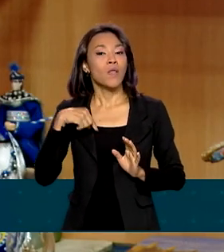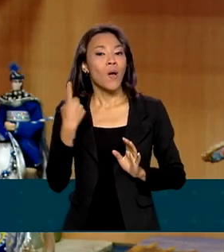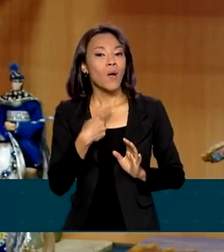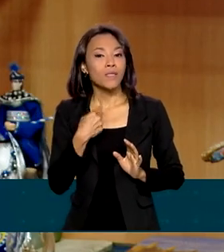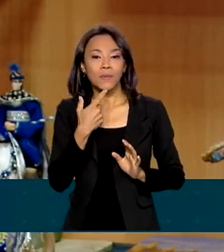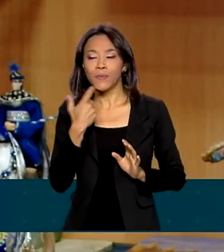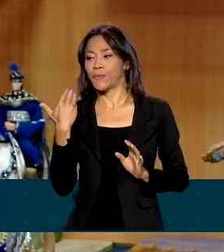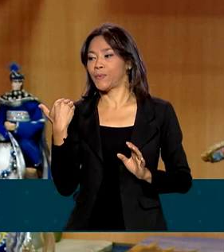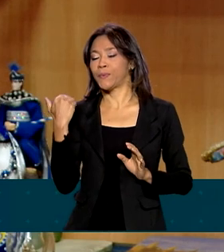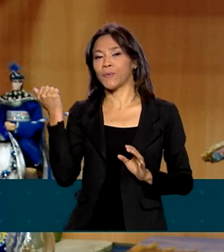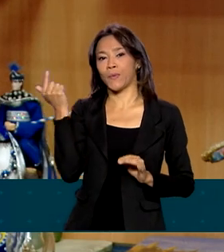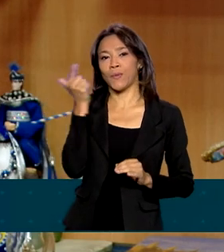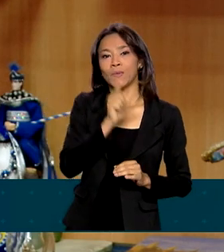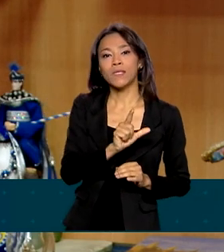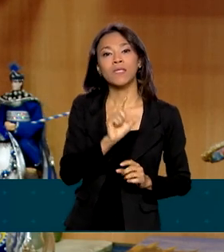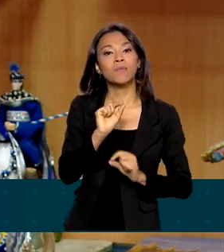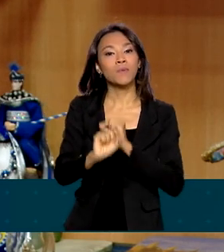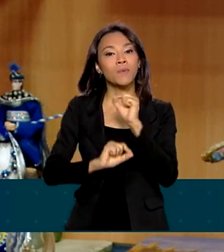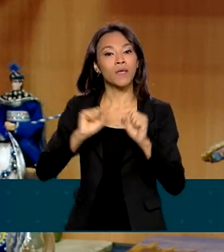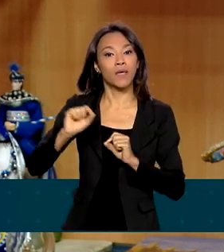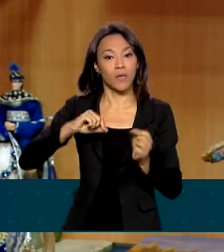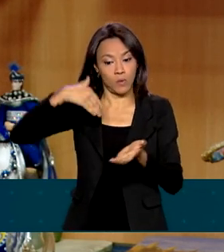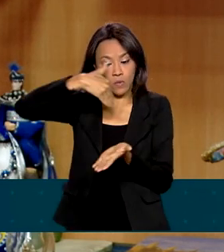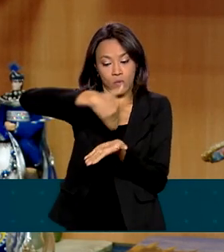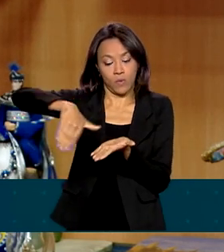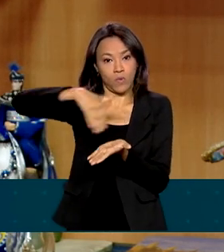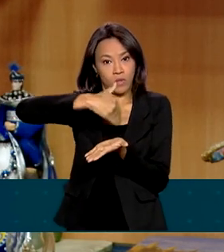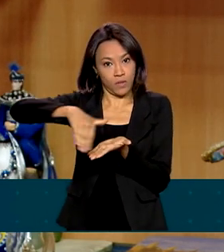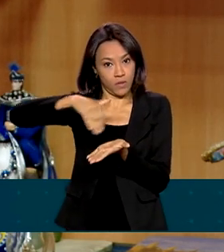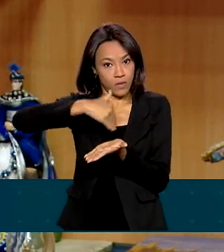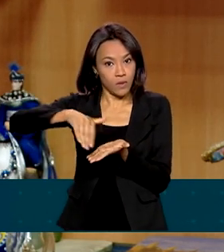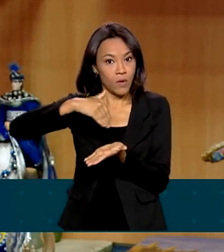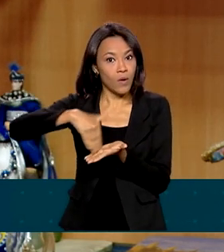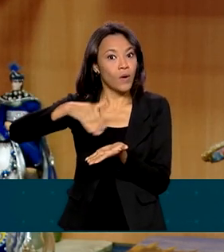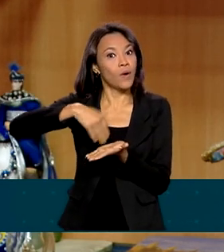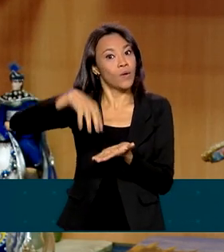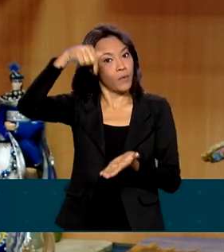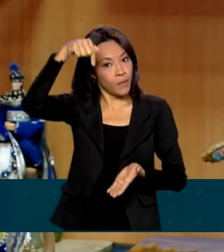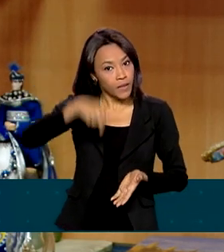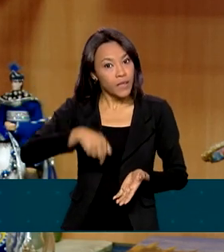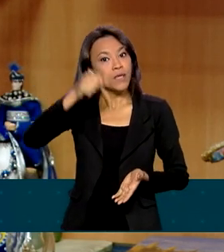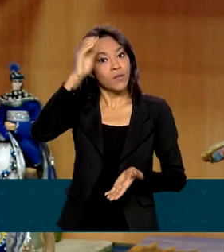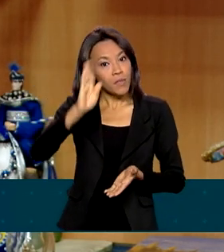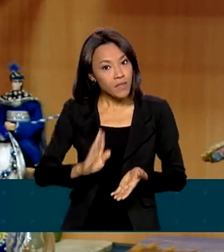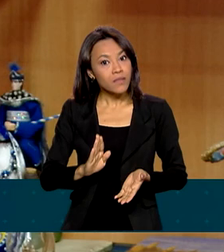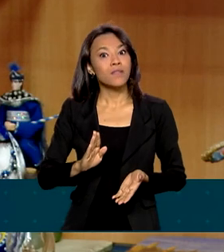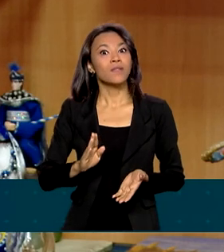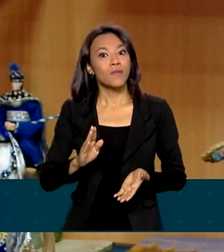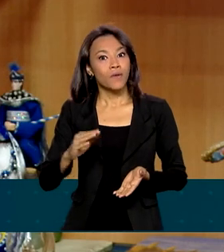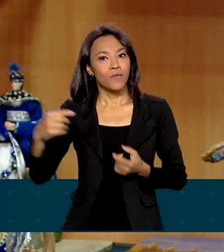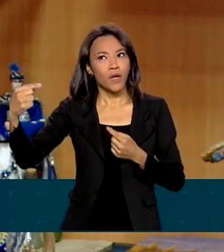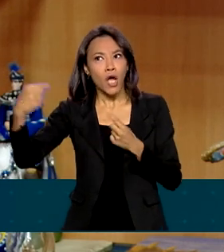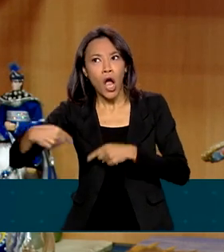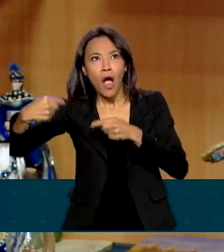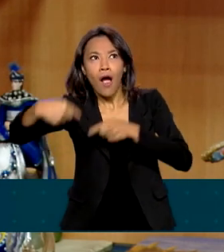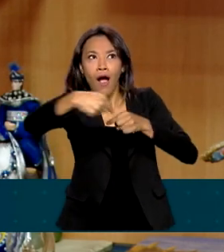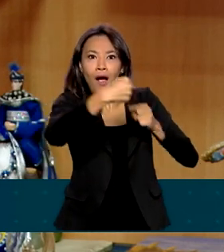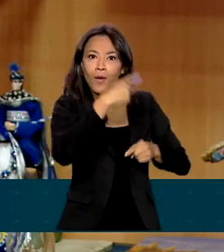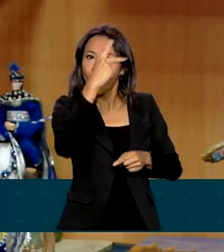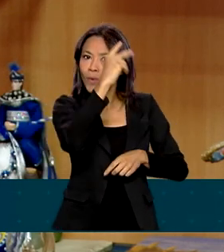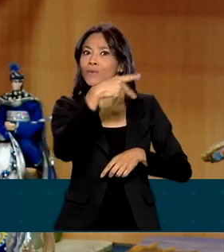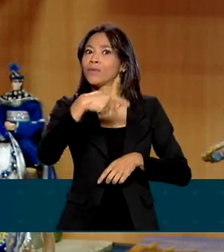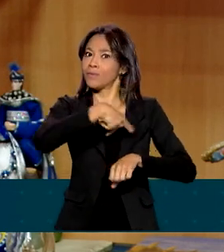ganhar um escritório regional para as Américas aqui no Brasil, com concorrência com outros países, inclusive a Argentina.